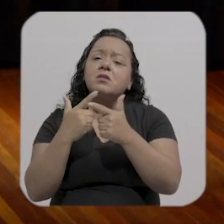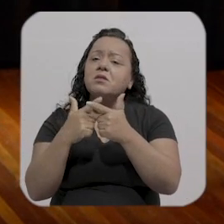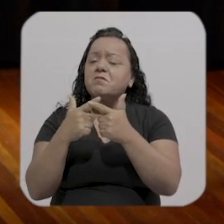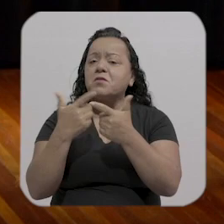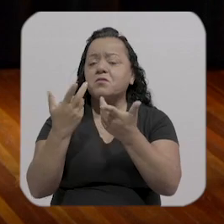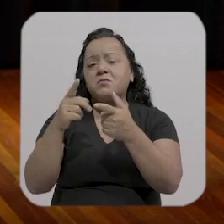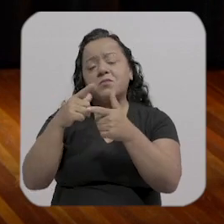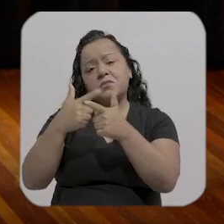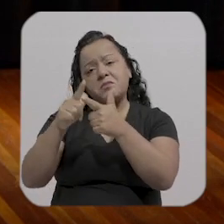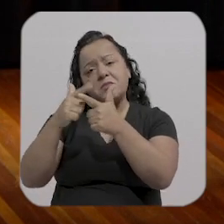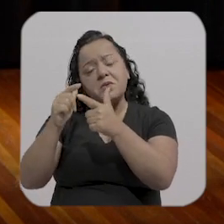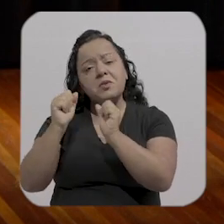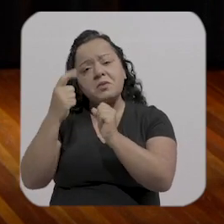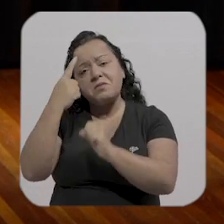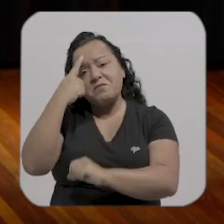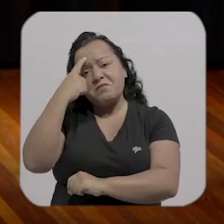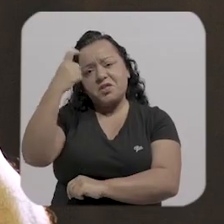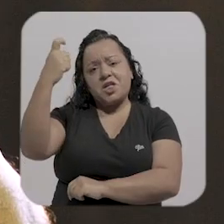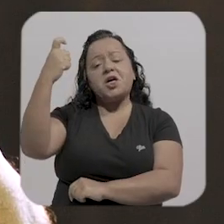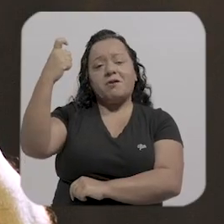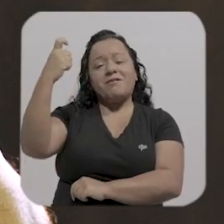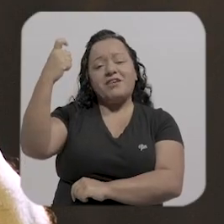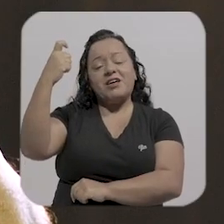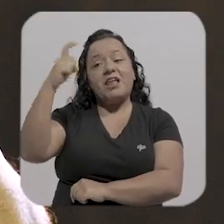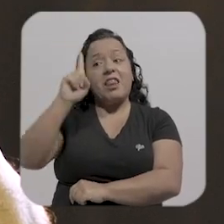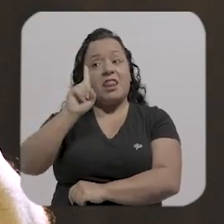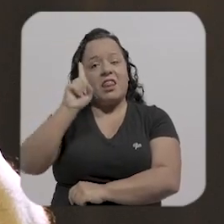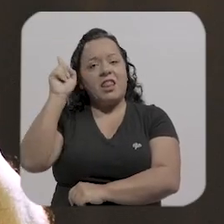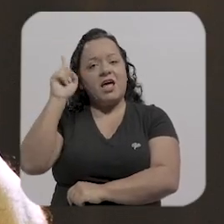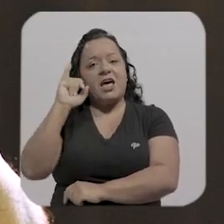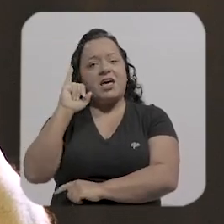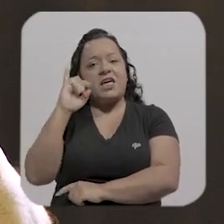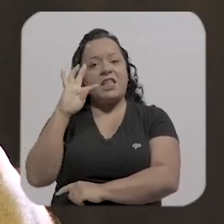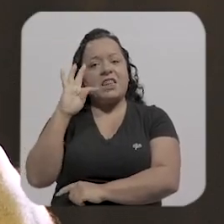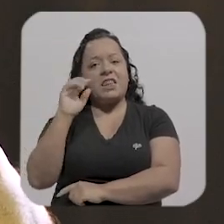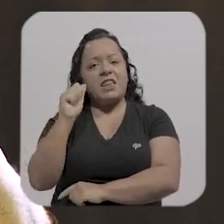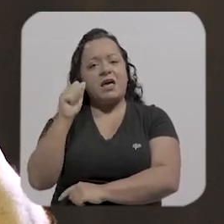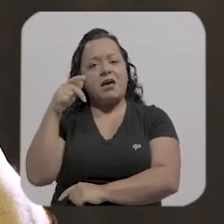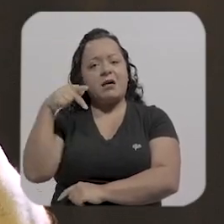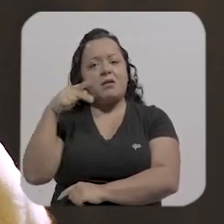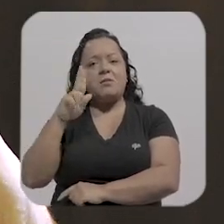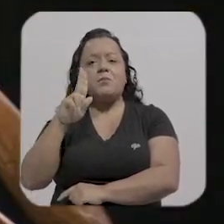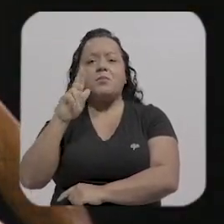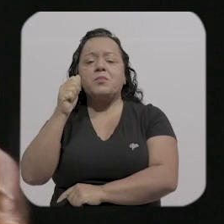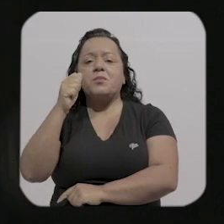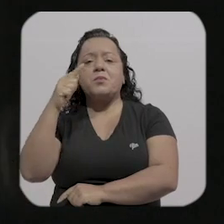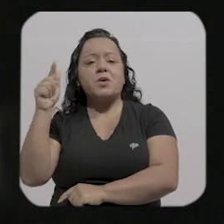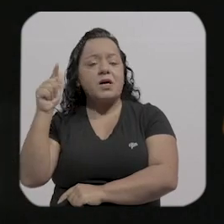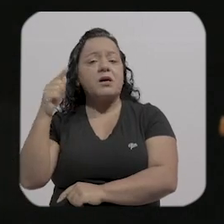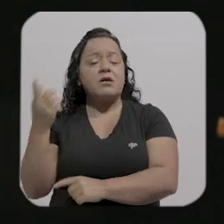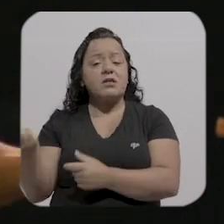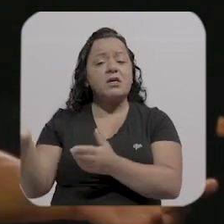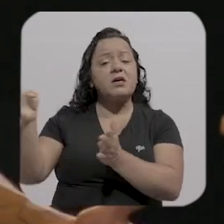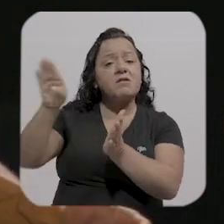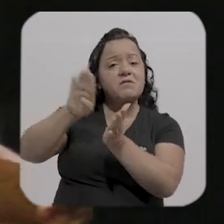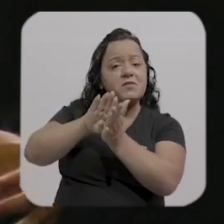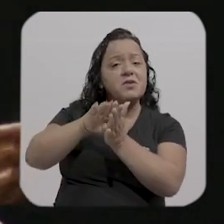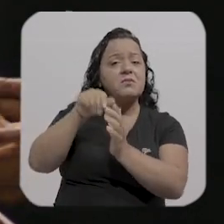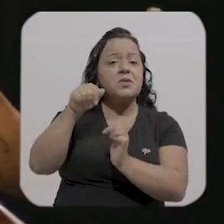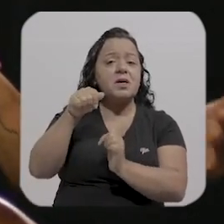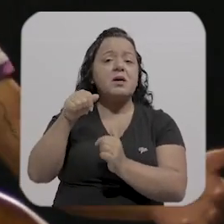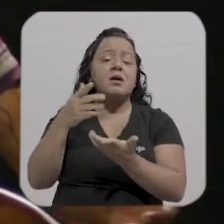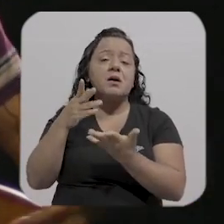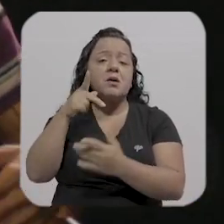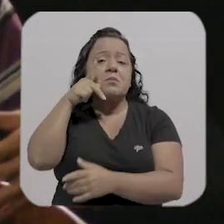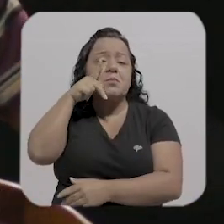que ocorreram de violência na Itacoan de ter vindo para Porto Velho de me sentir completamente órfão de